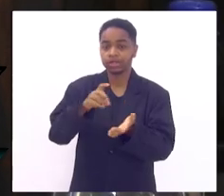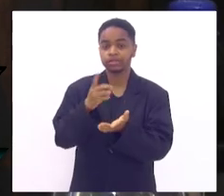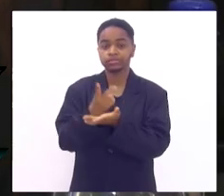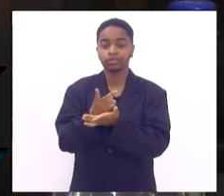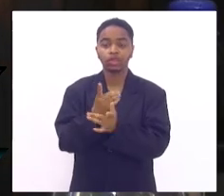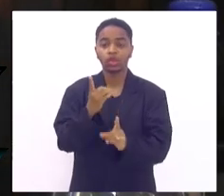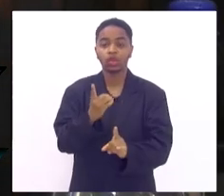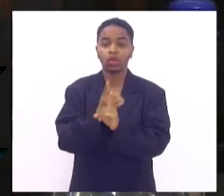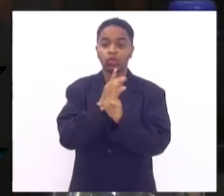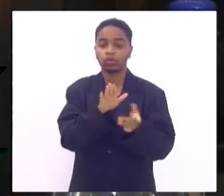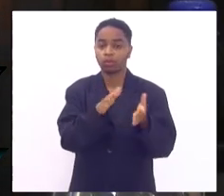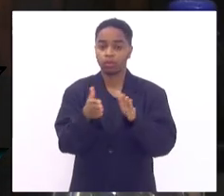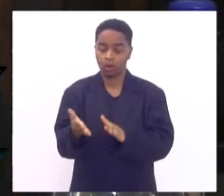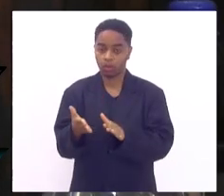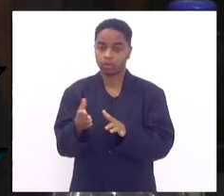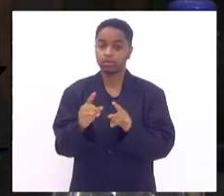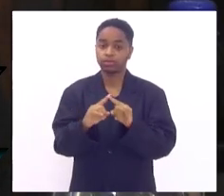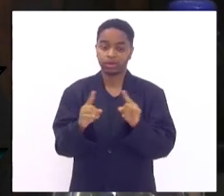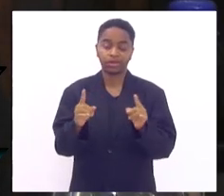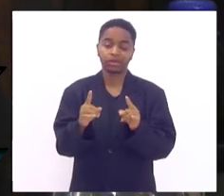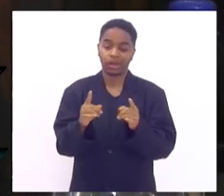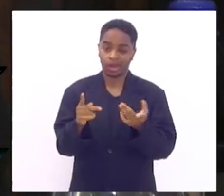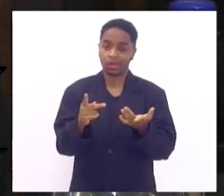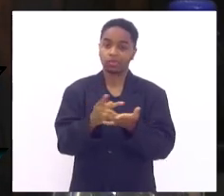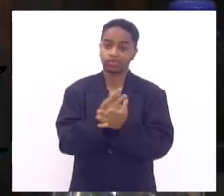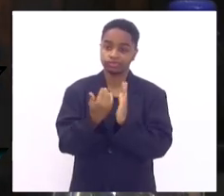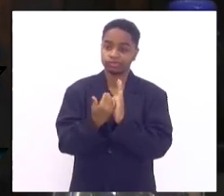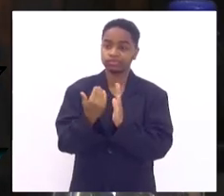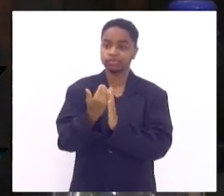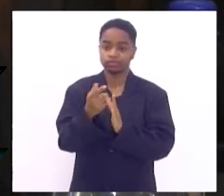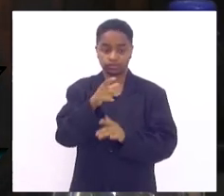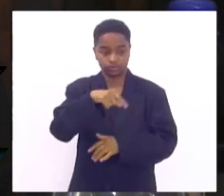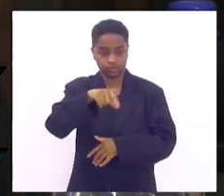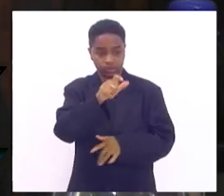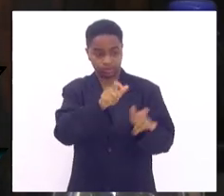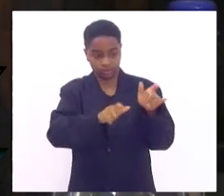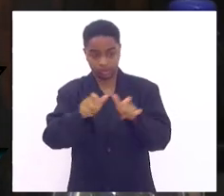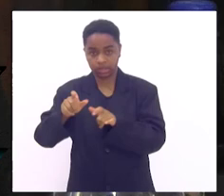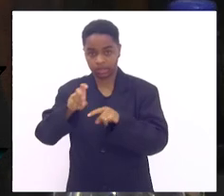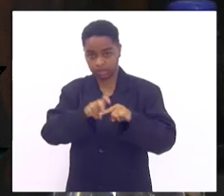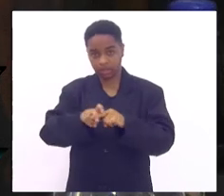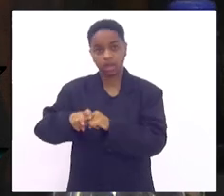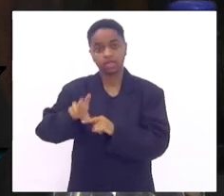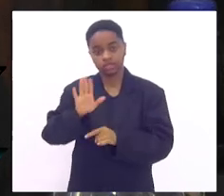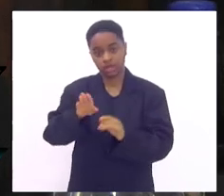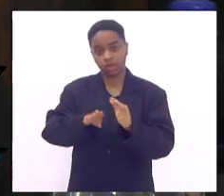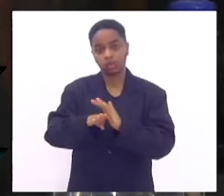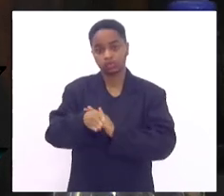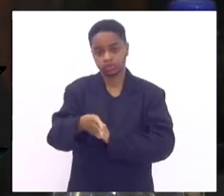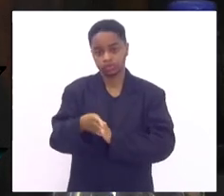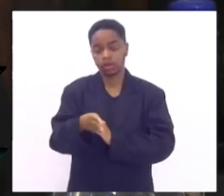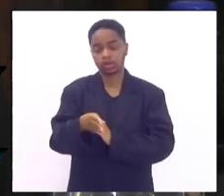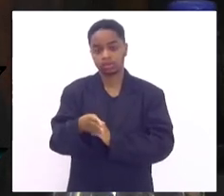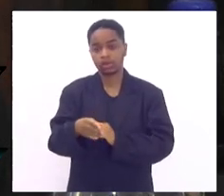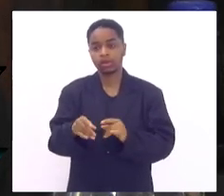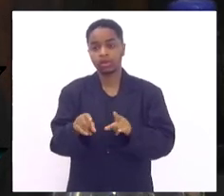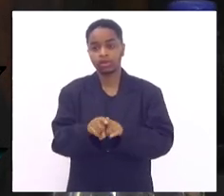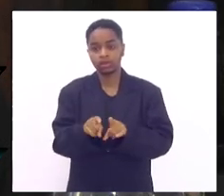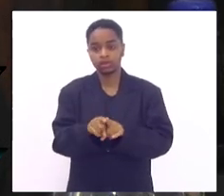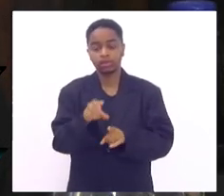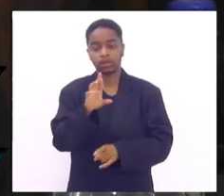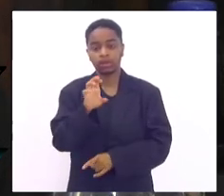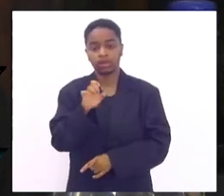é um negócio muito comum aqui na mesa tem pessoas que estão acostumadas a lidar com isso doutor Isidoro e eu e a gente e a